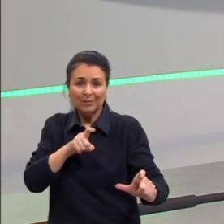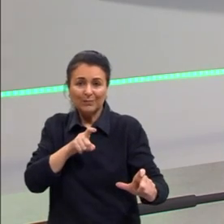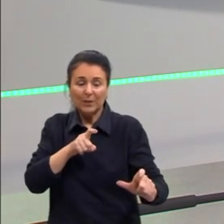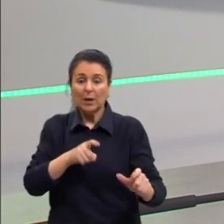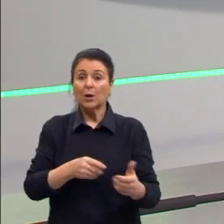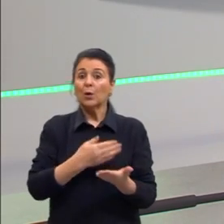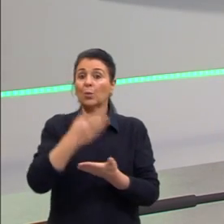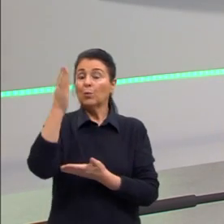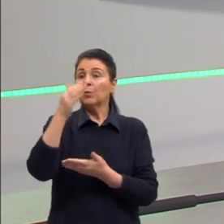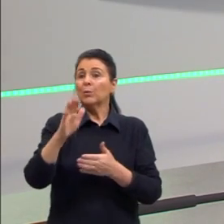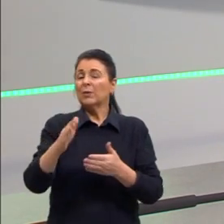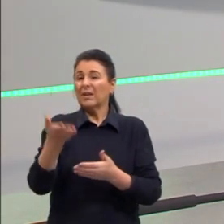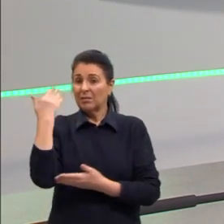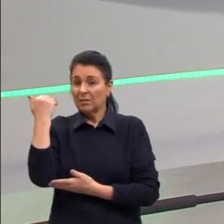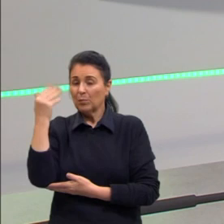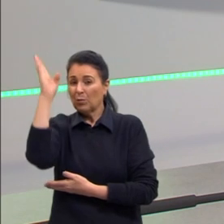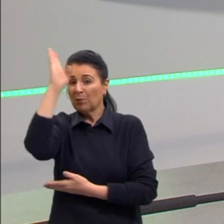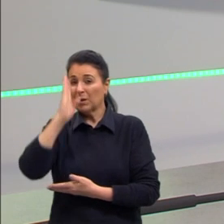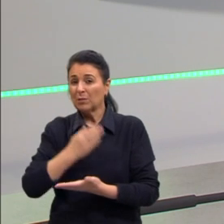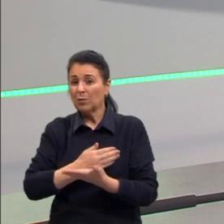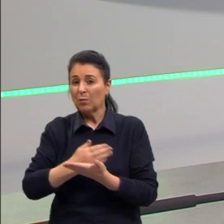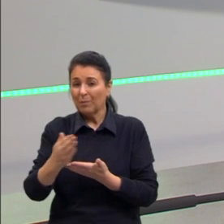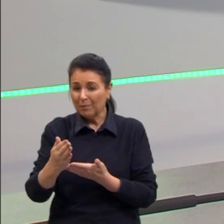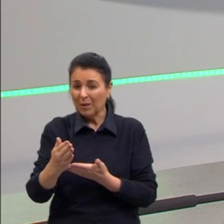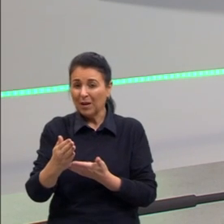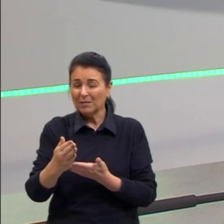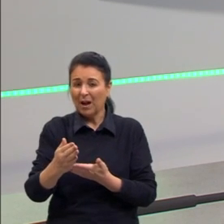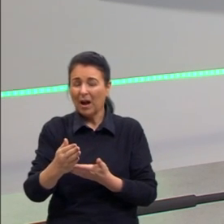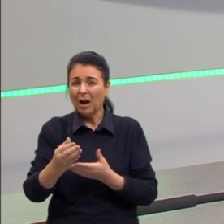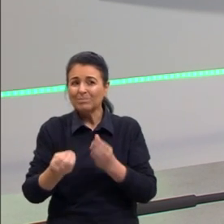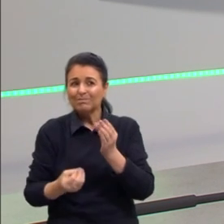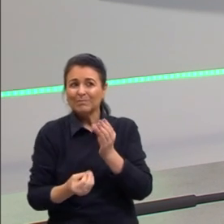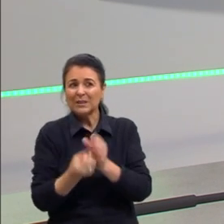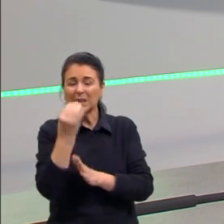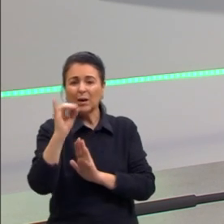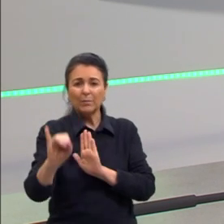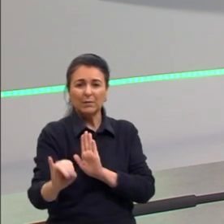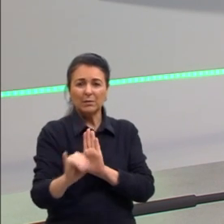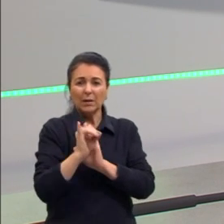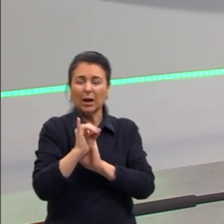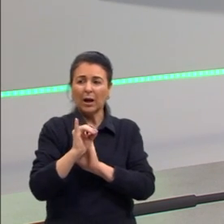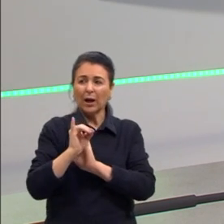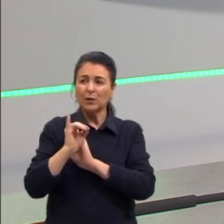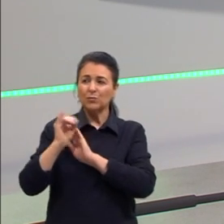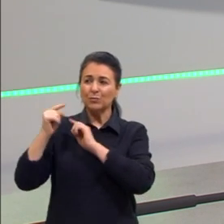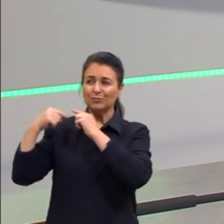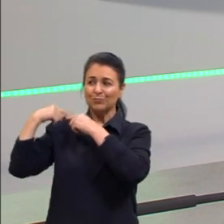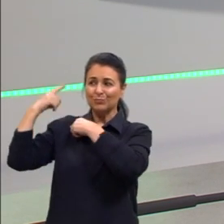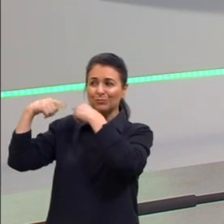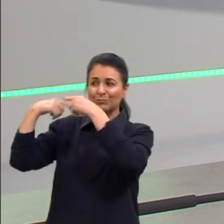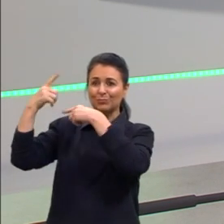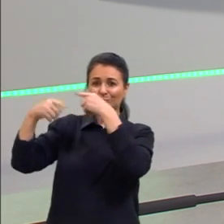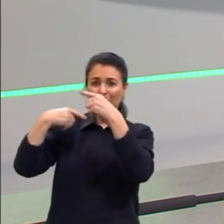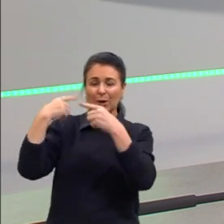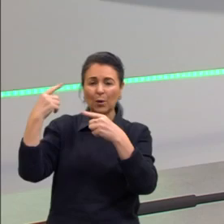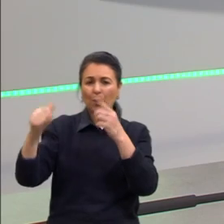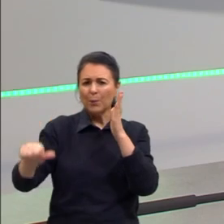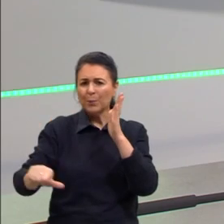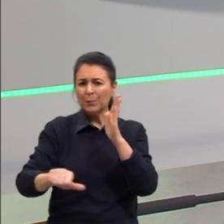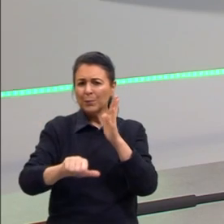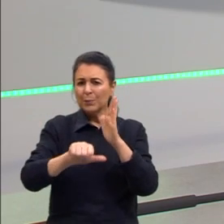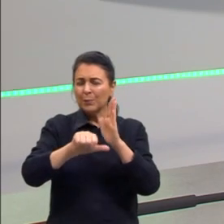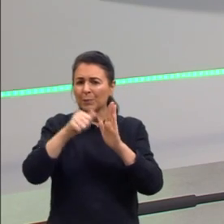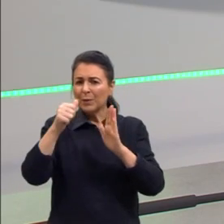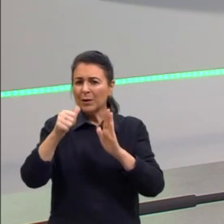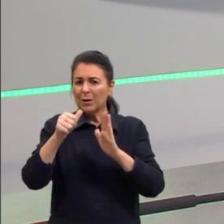começa essa questão da identidade, eles trazem lá de trás o primeiro habitante que teve aqui, que foi